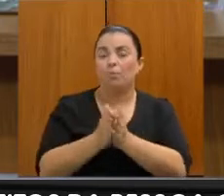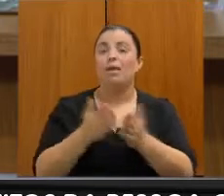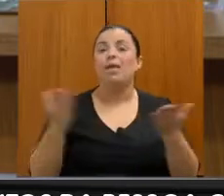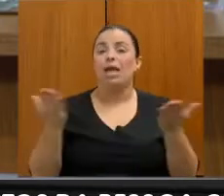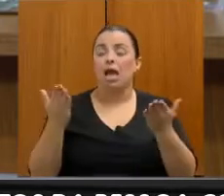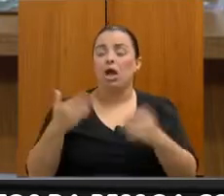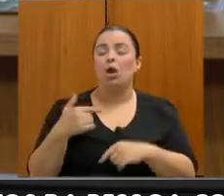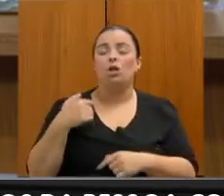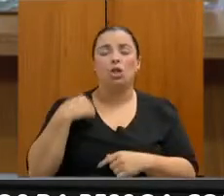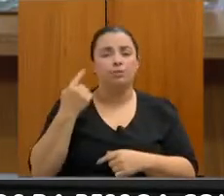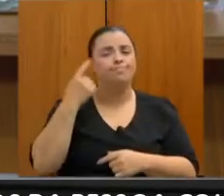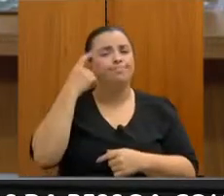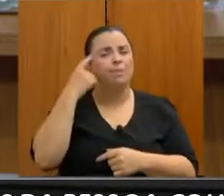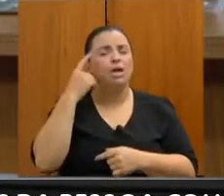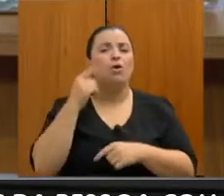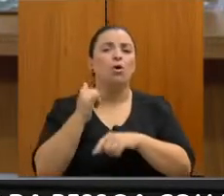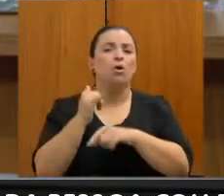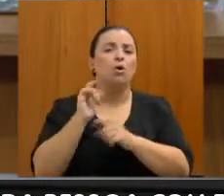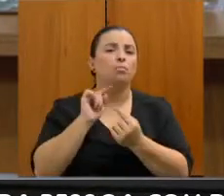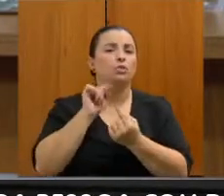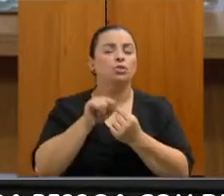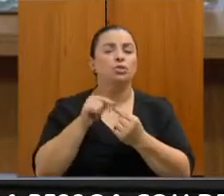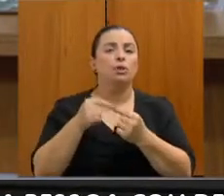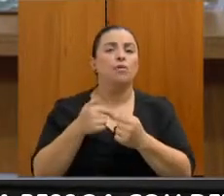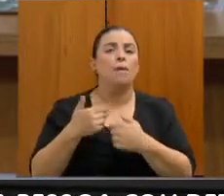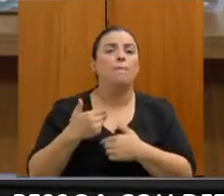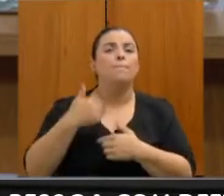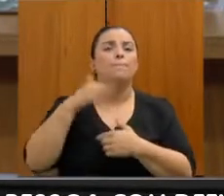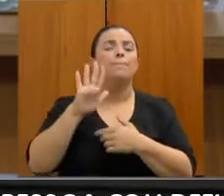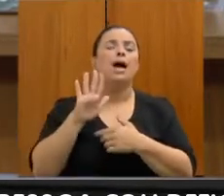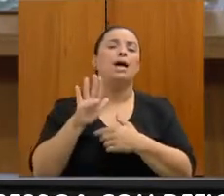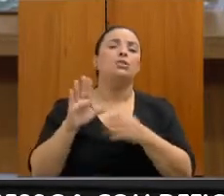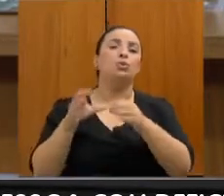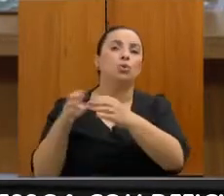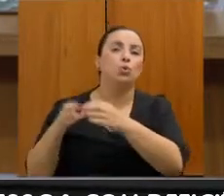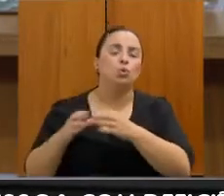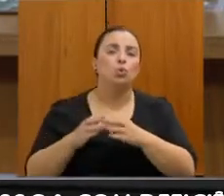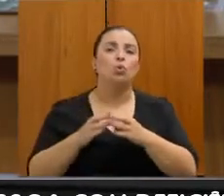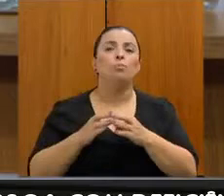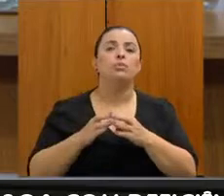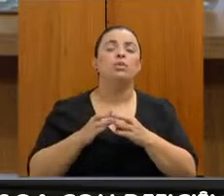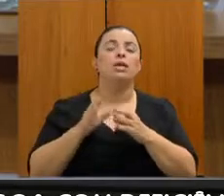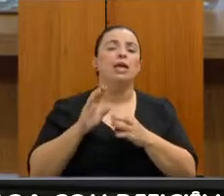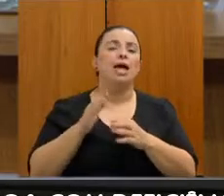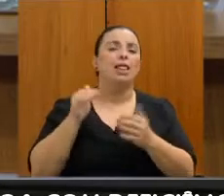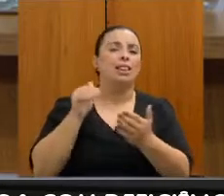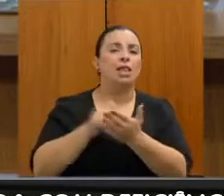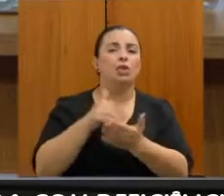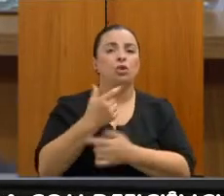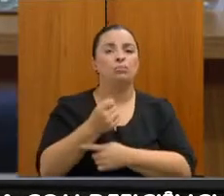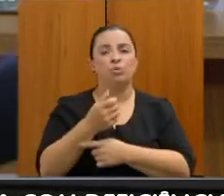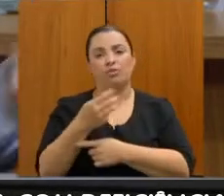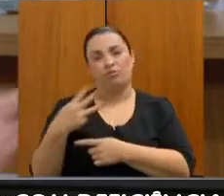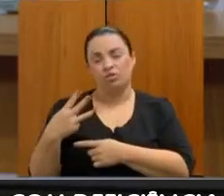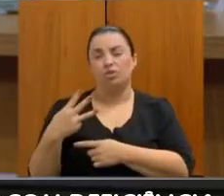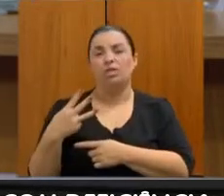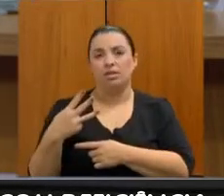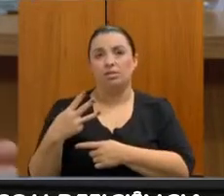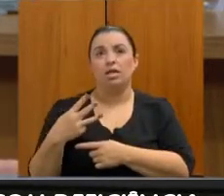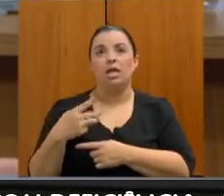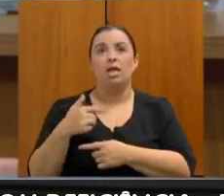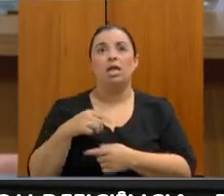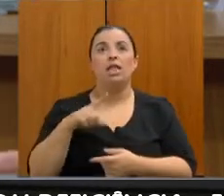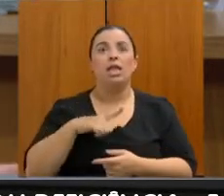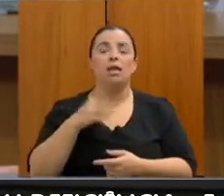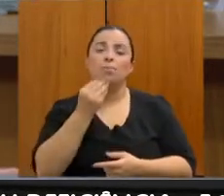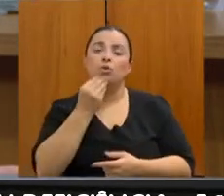expandir isso para o final de 2022, a espera voltar a executar, mas principalmente a partir de 2023. E eu vejo oportunidades